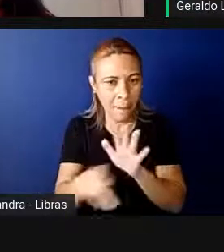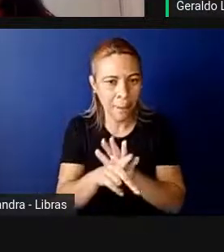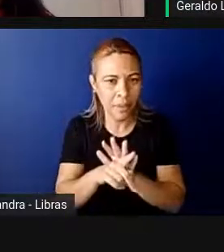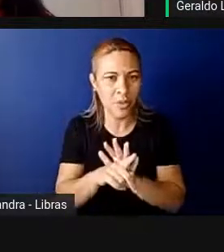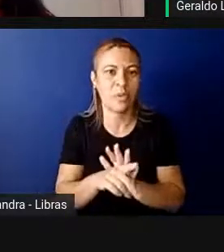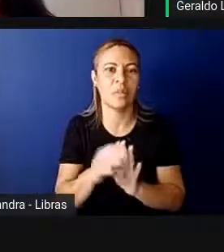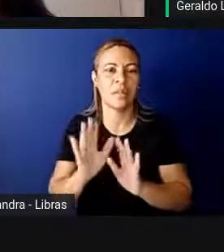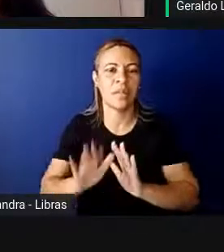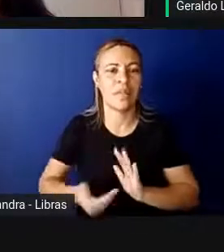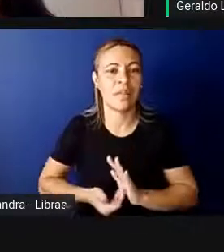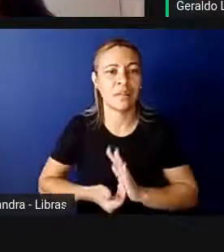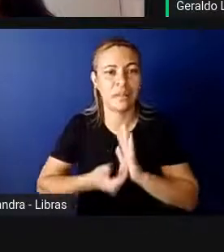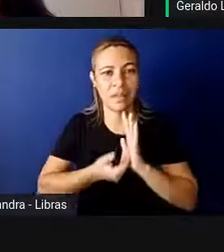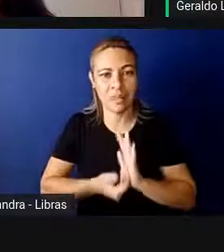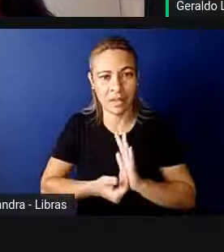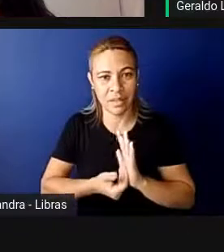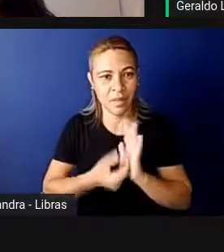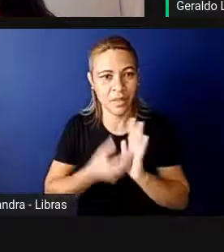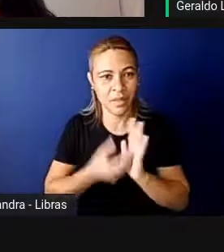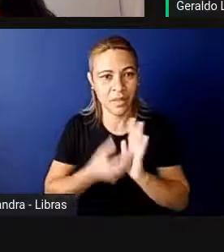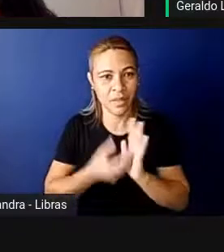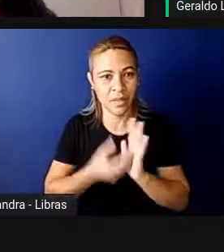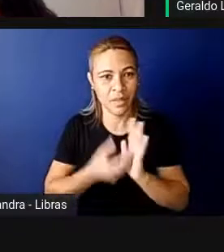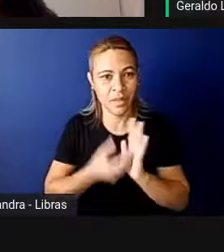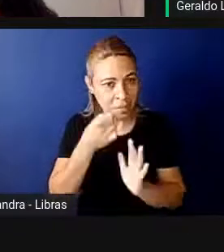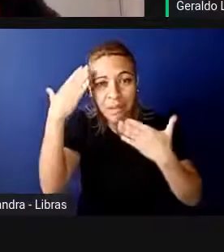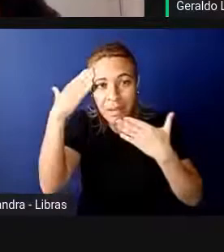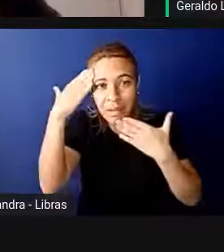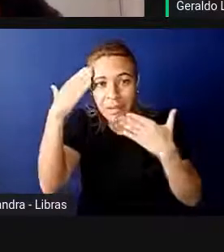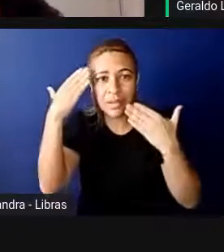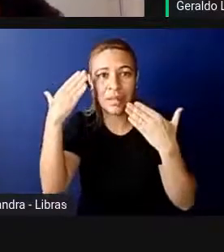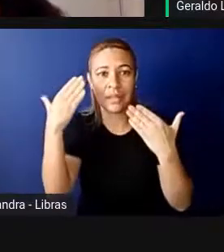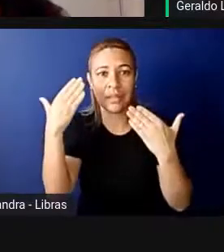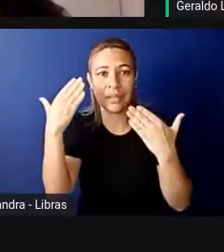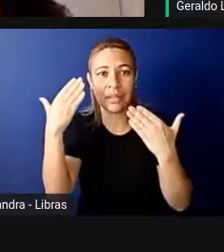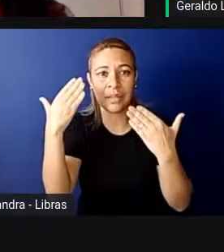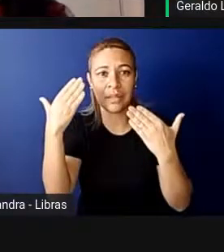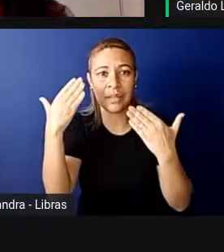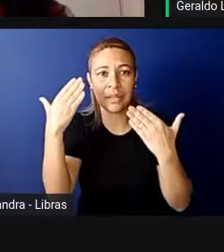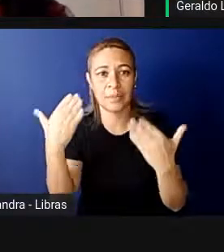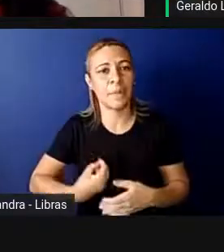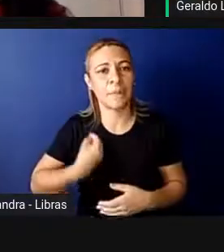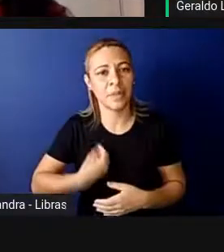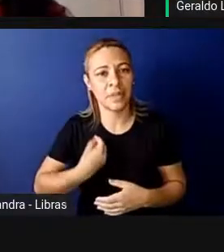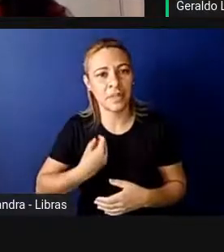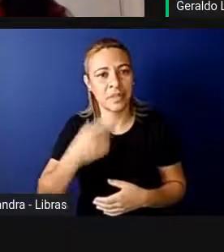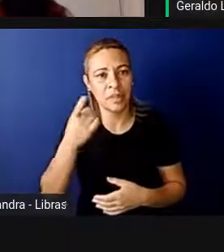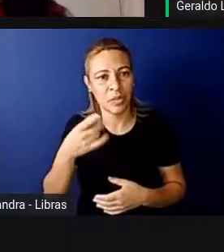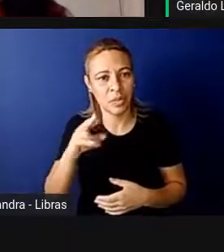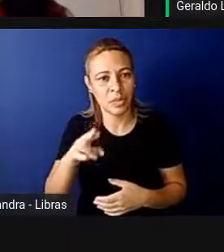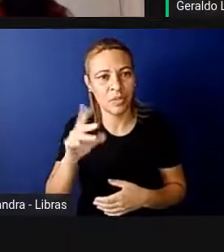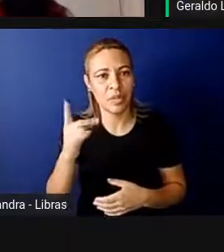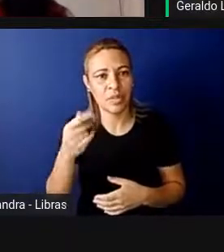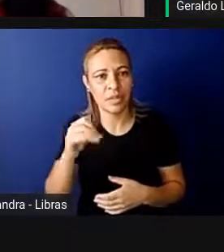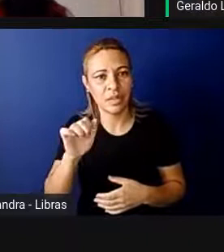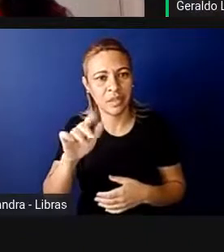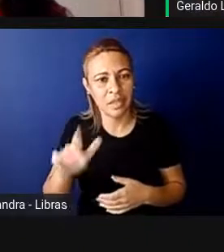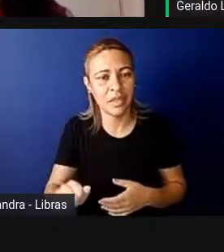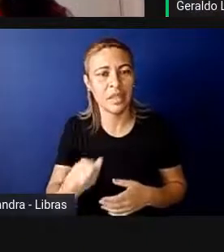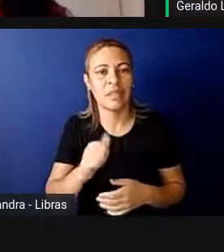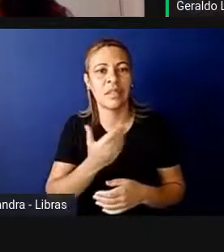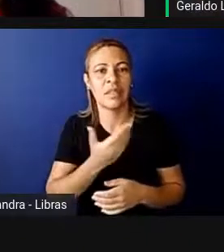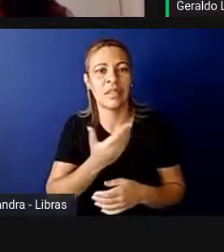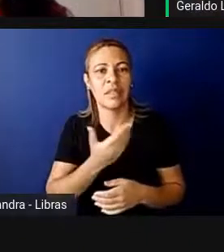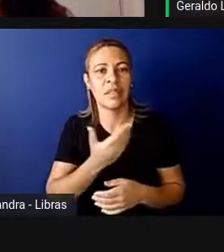Câmara dos Deputados, eu agradeço a presença aqui da doutora Edilene, que já nos deixou, da colega e doutora Ana Lúcia